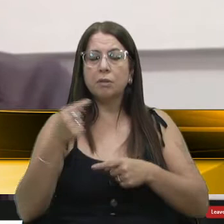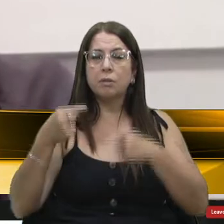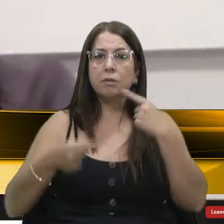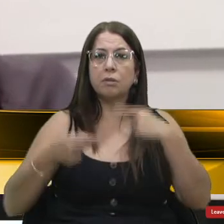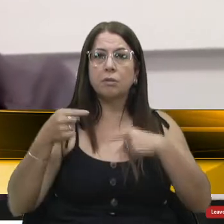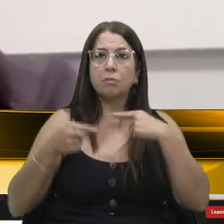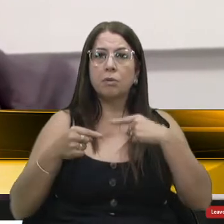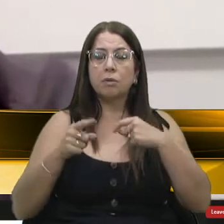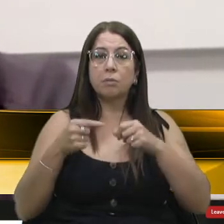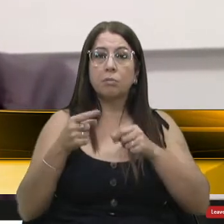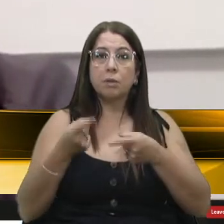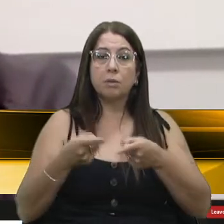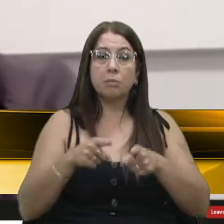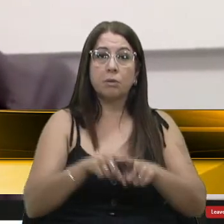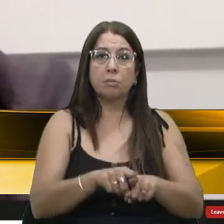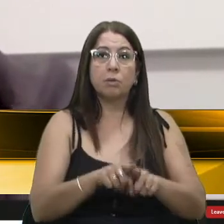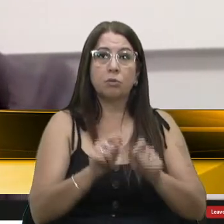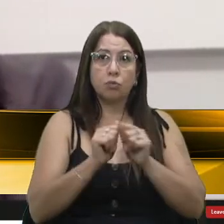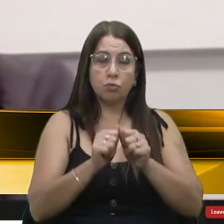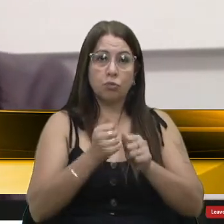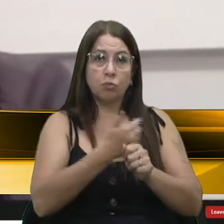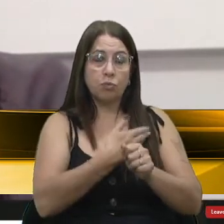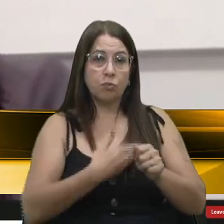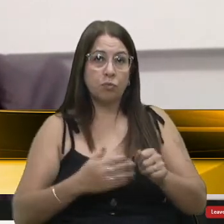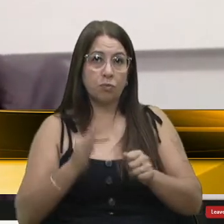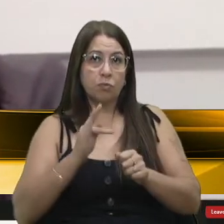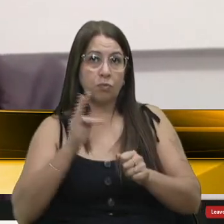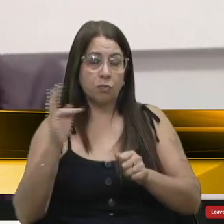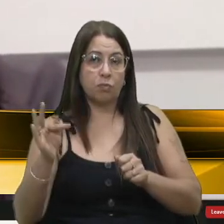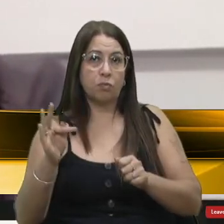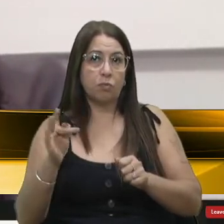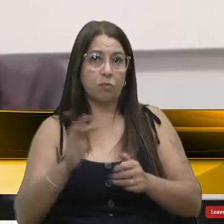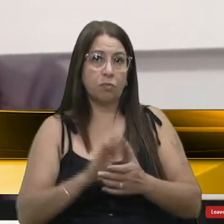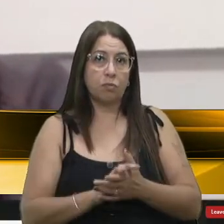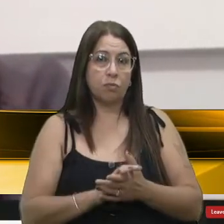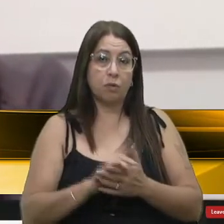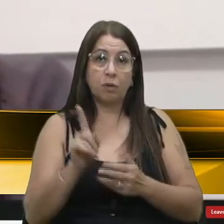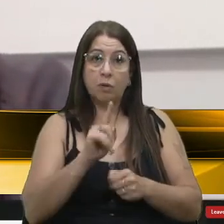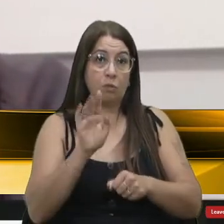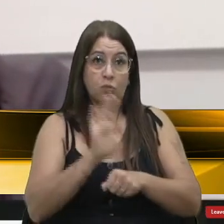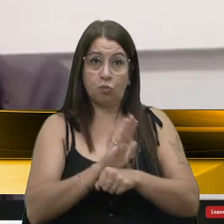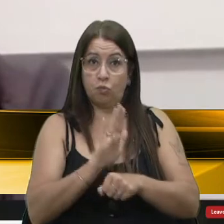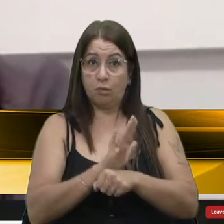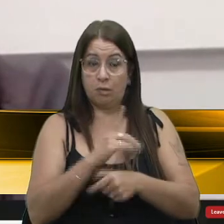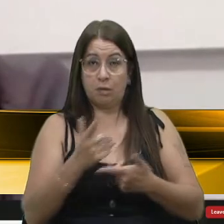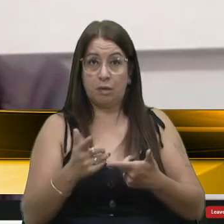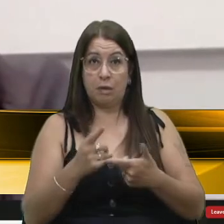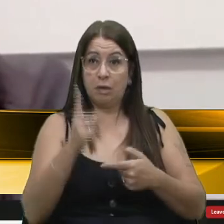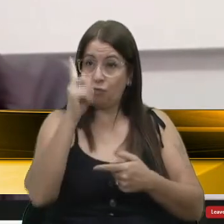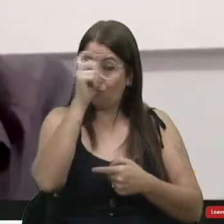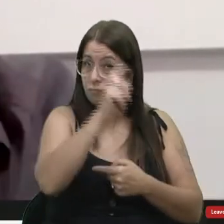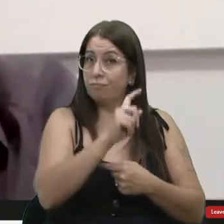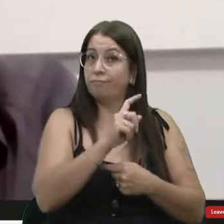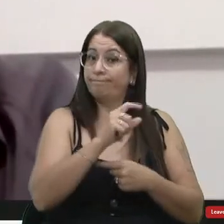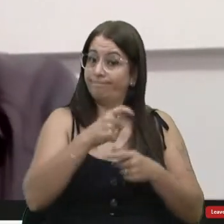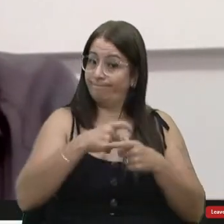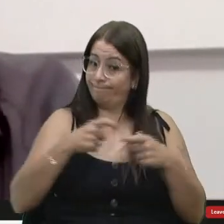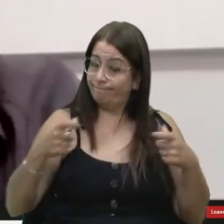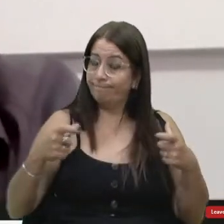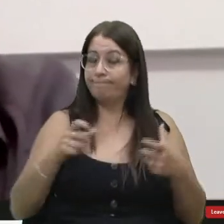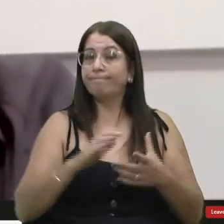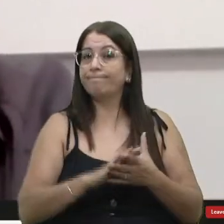mas por que essa parceria? Parceria com o governo federal. Se o governo federal não ajudar, a dificuldade vai ficar muito grande